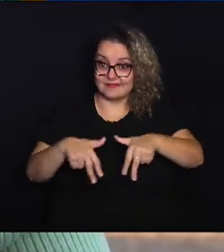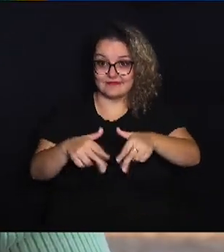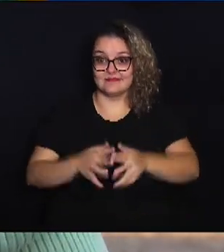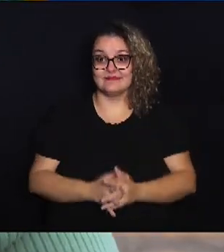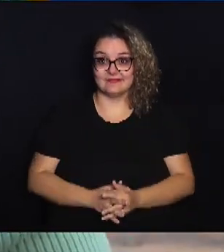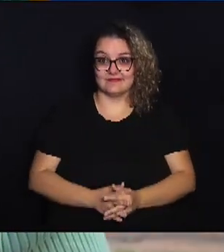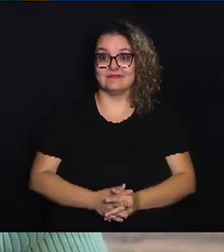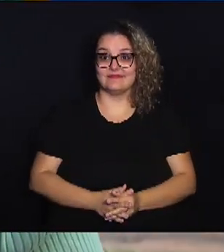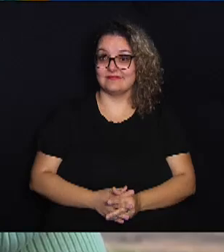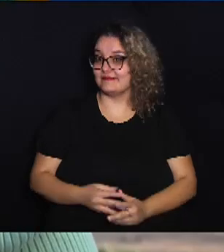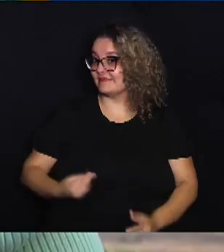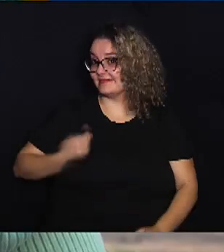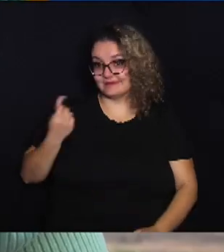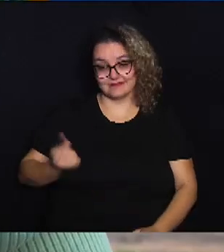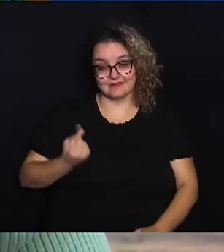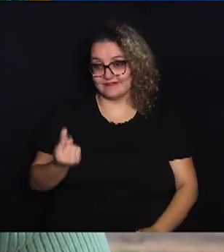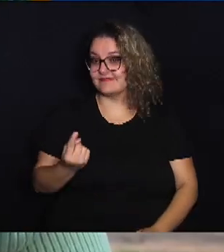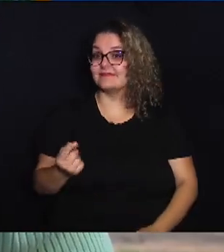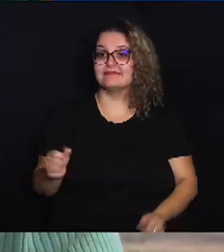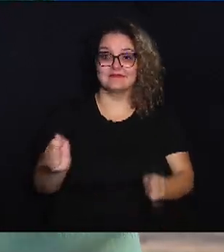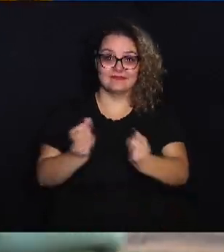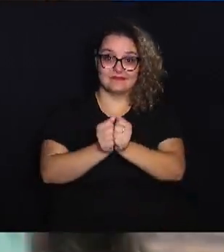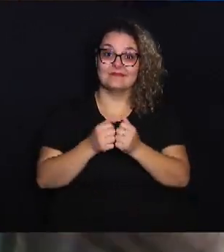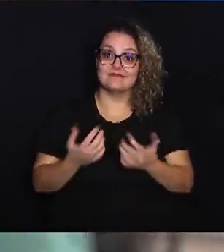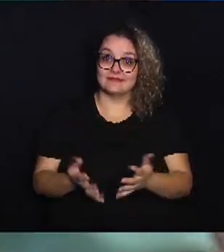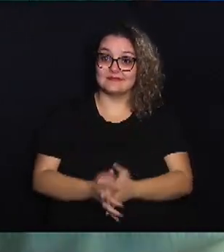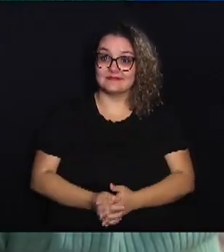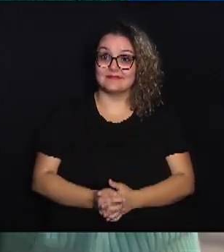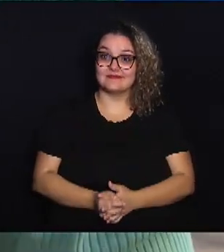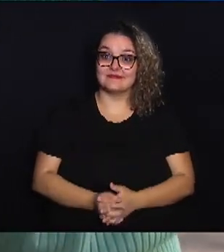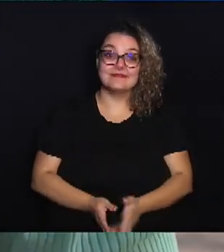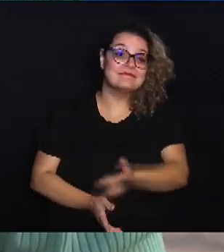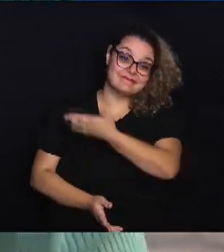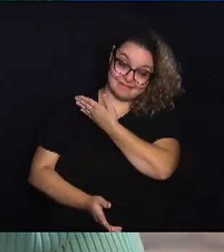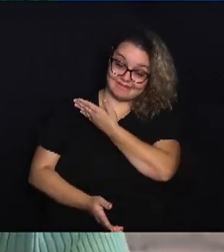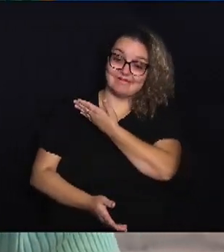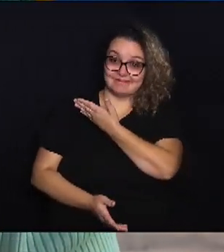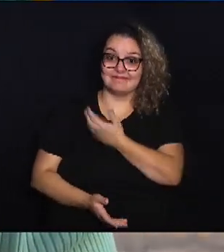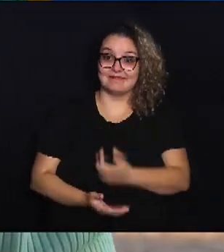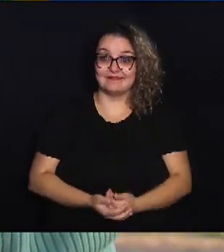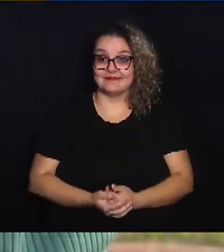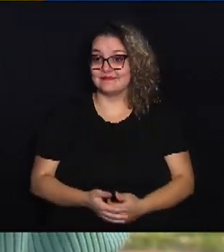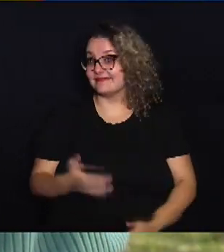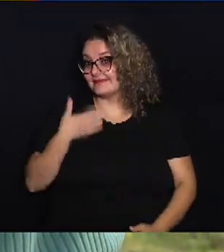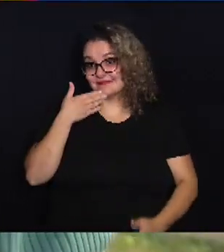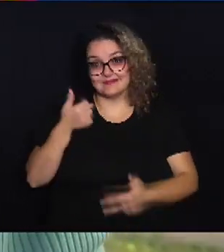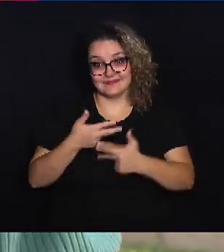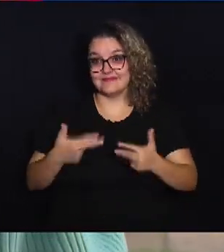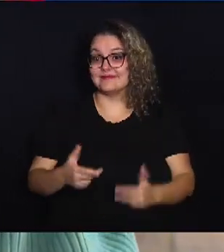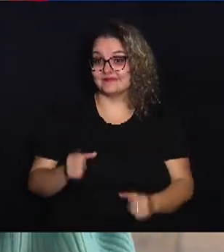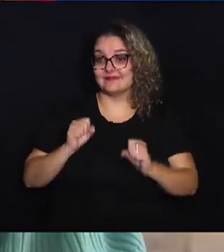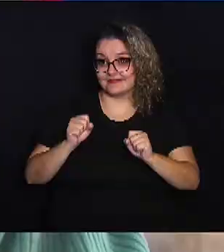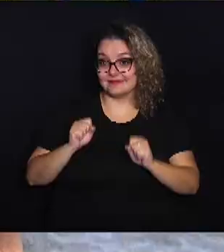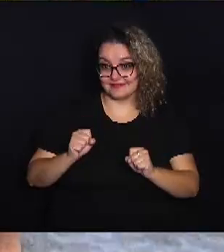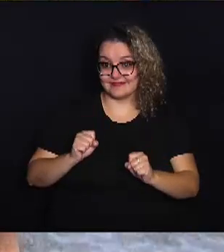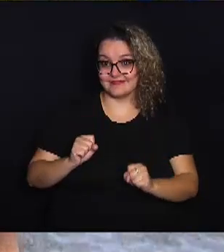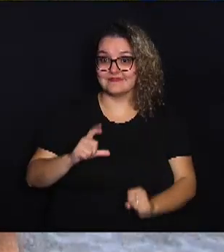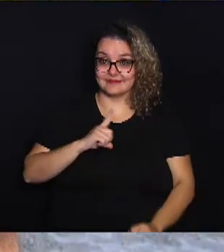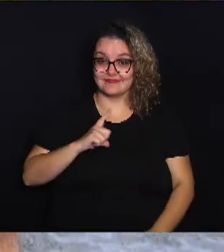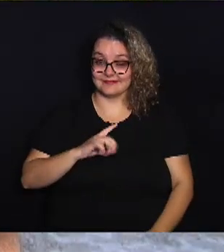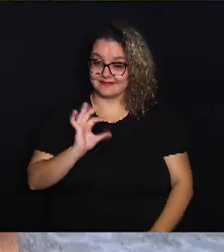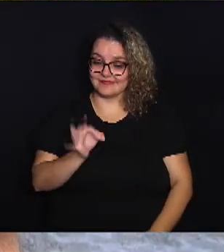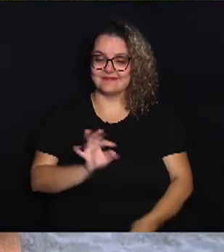E vai ser para o resto da vida essa corrida também. E isso aqui é a melhor coisa que poderia ter, sem dúvida nenhuma.